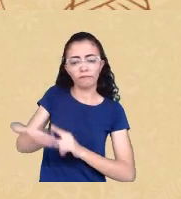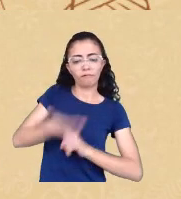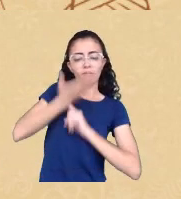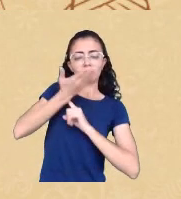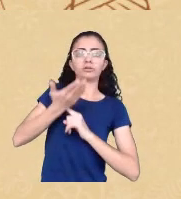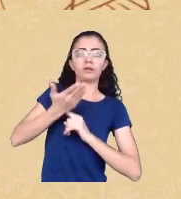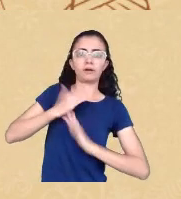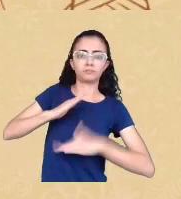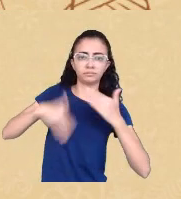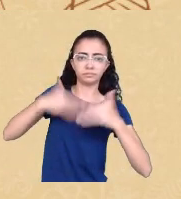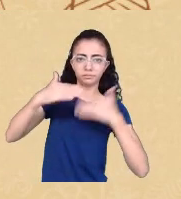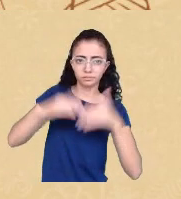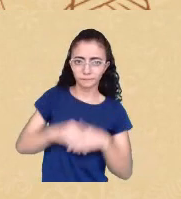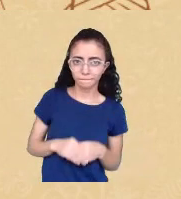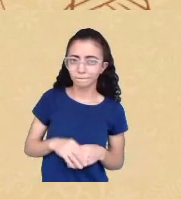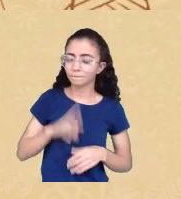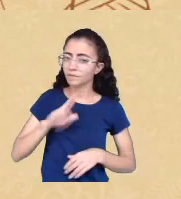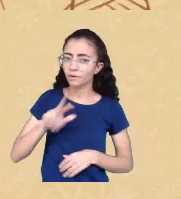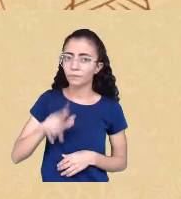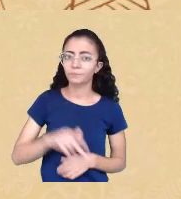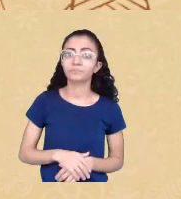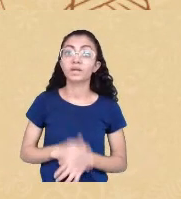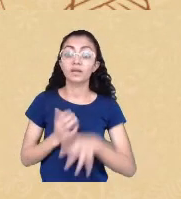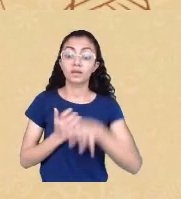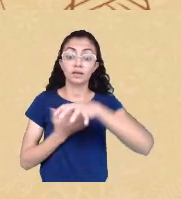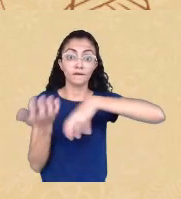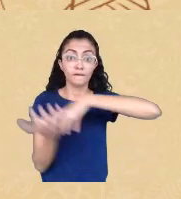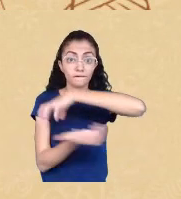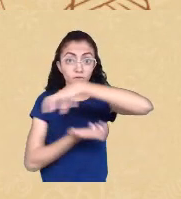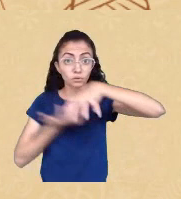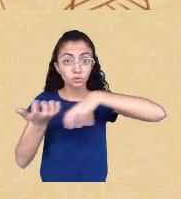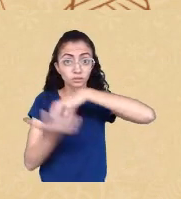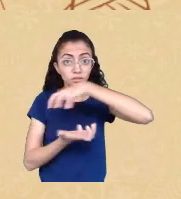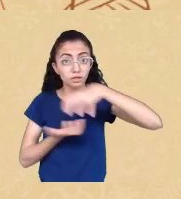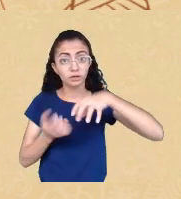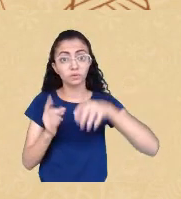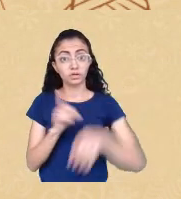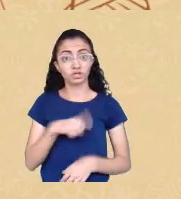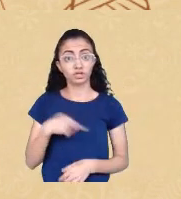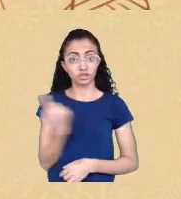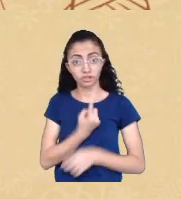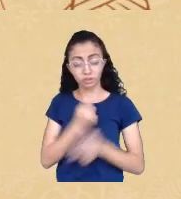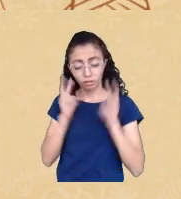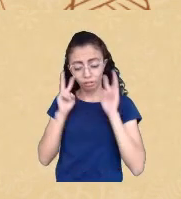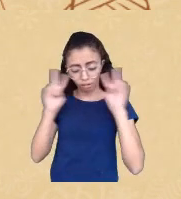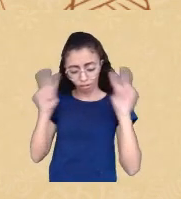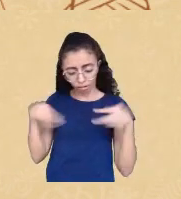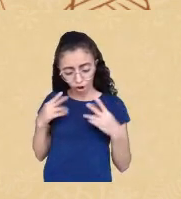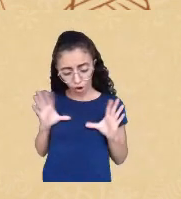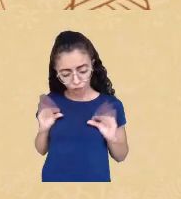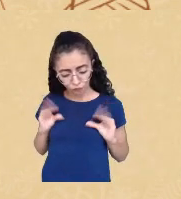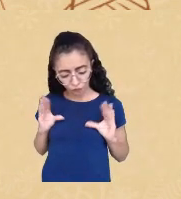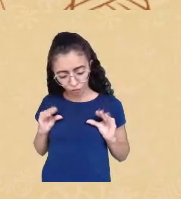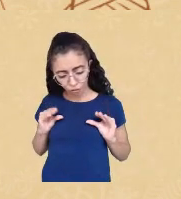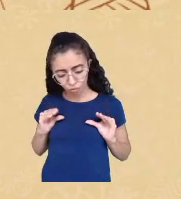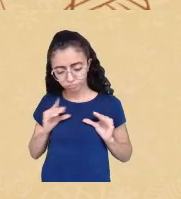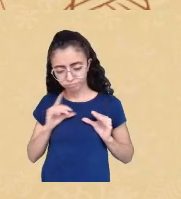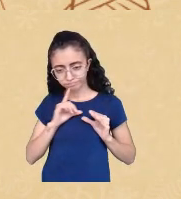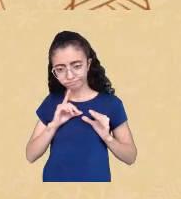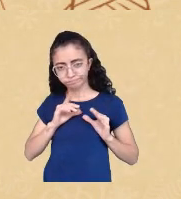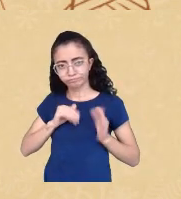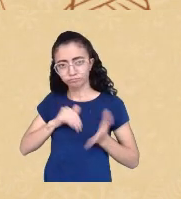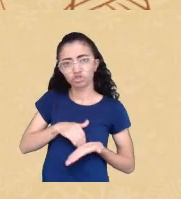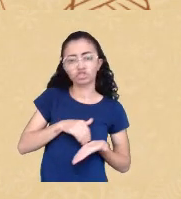mas a revolução de sairmos efetivamente da nossa área de conforto e possamos olhar